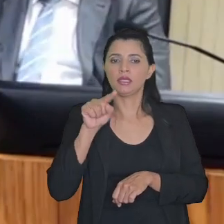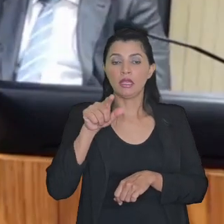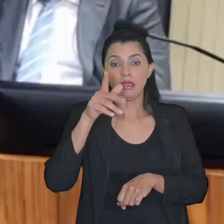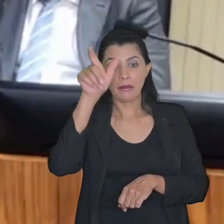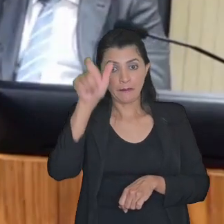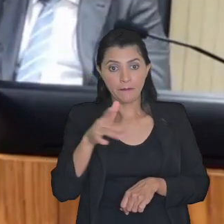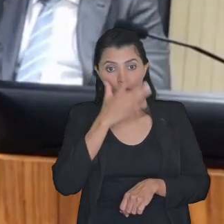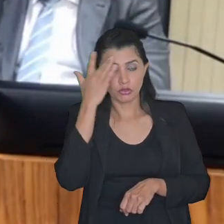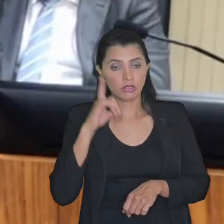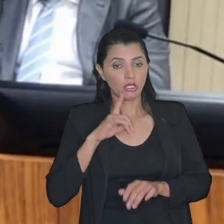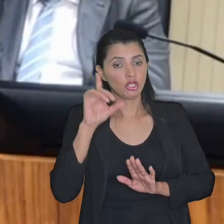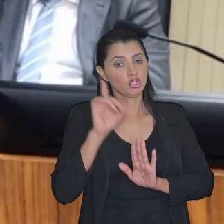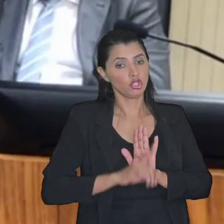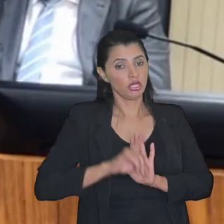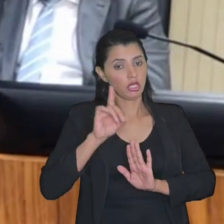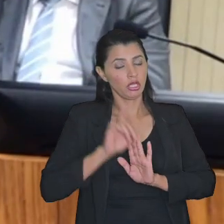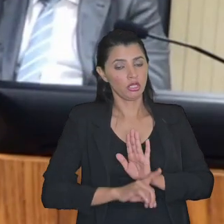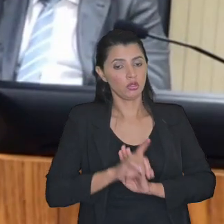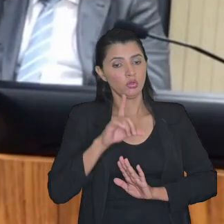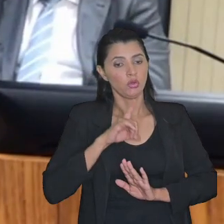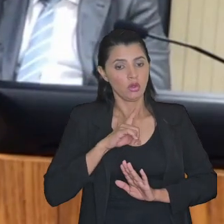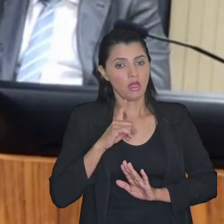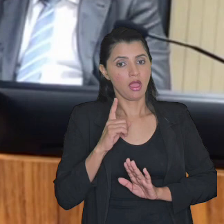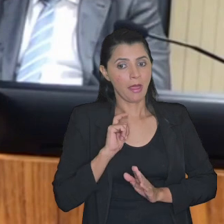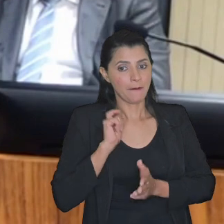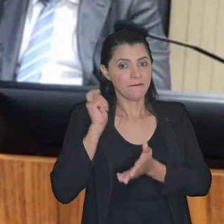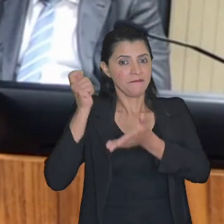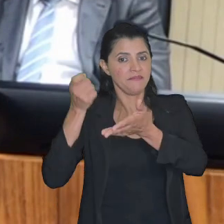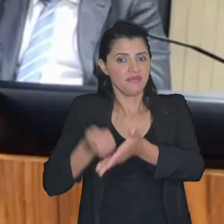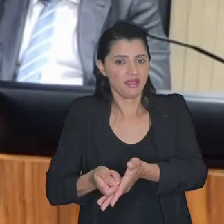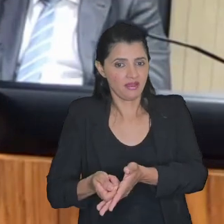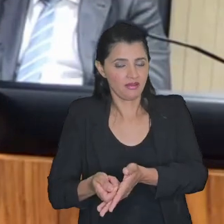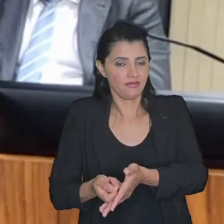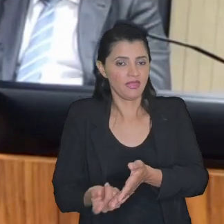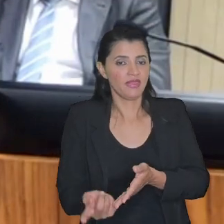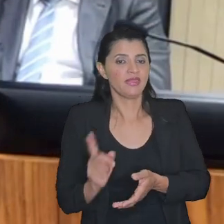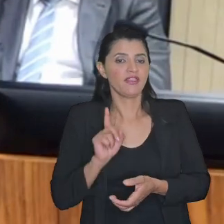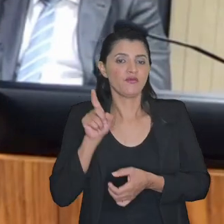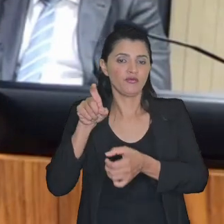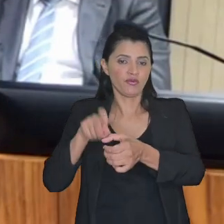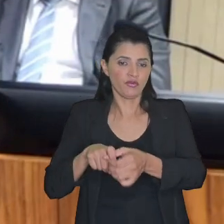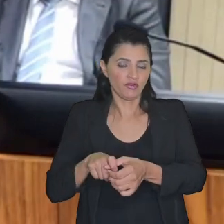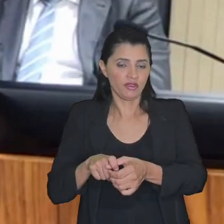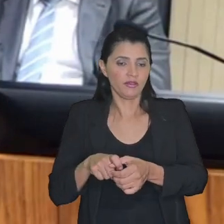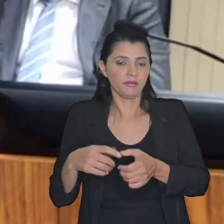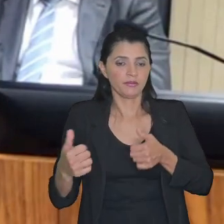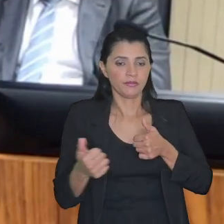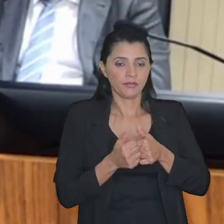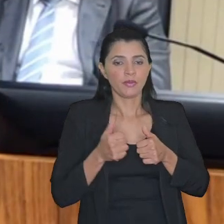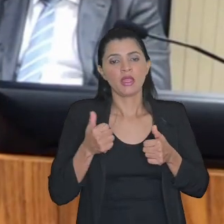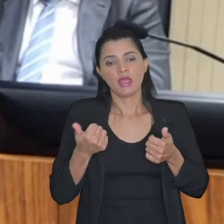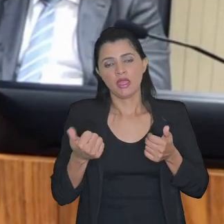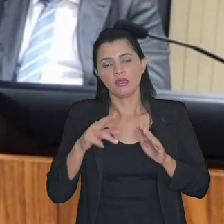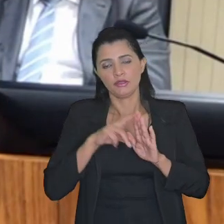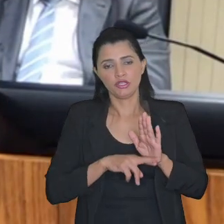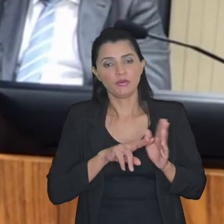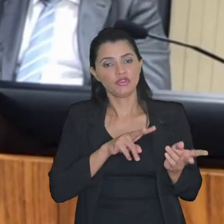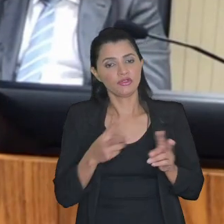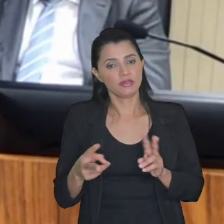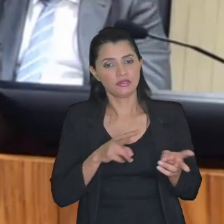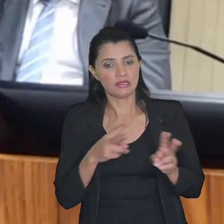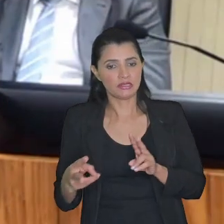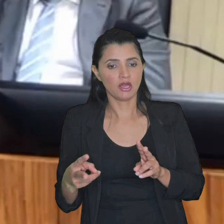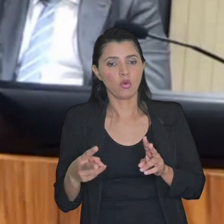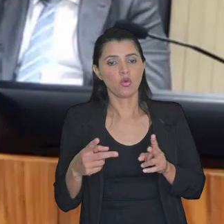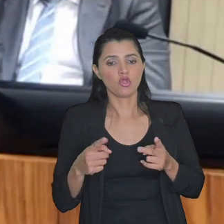contribuinte teria direito subjetivo a restituição aproximando o regime de transação do